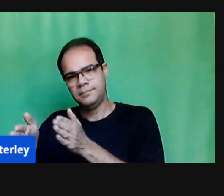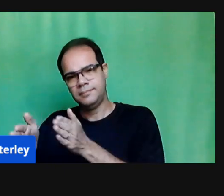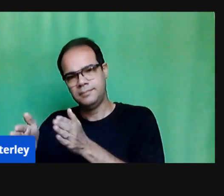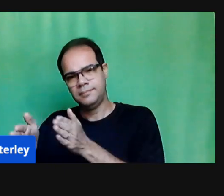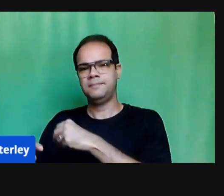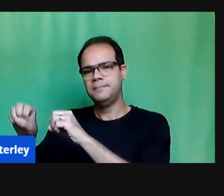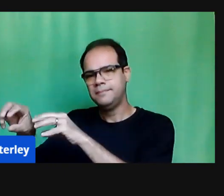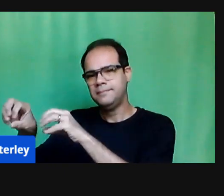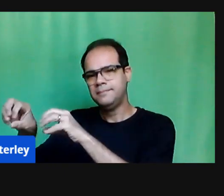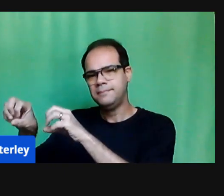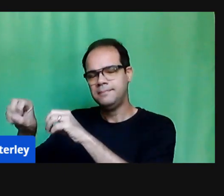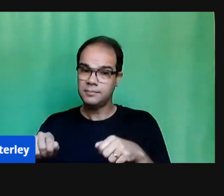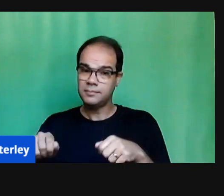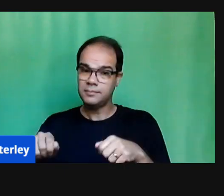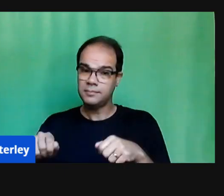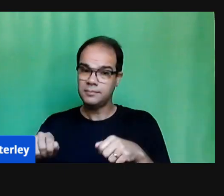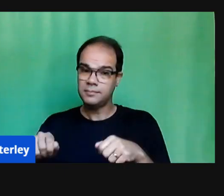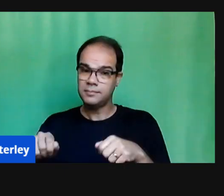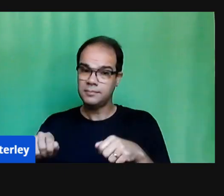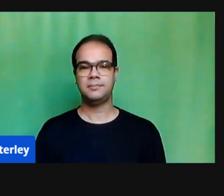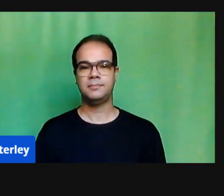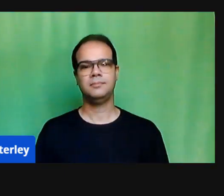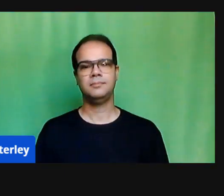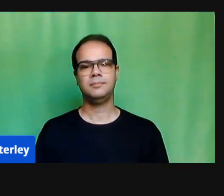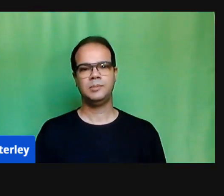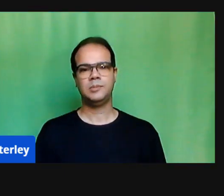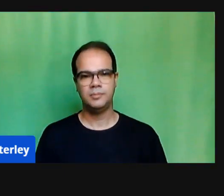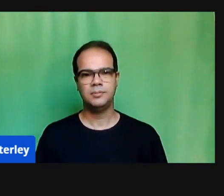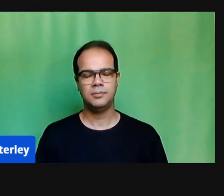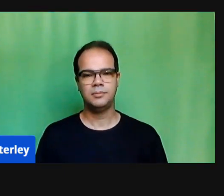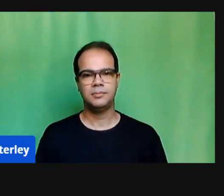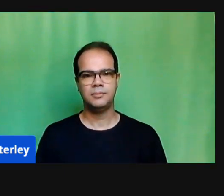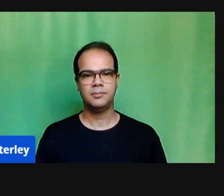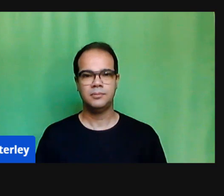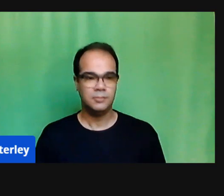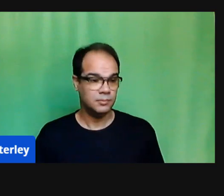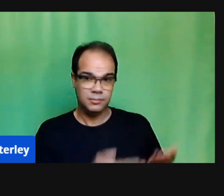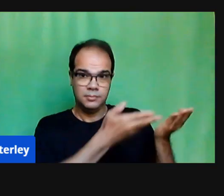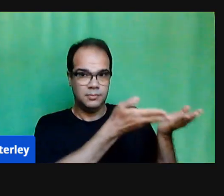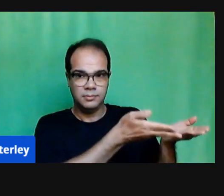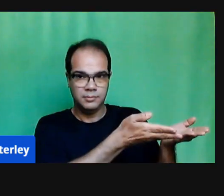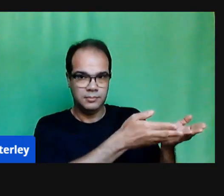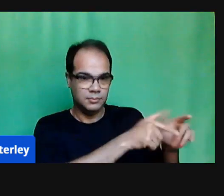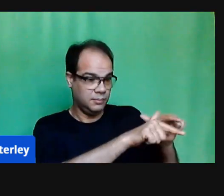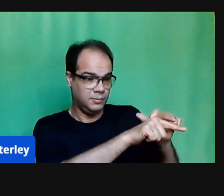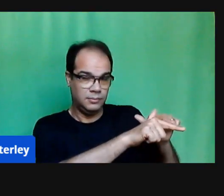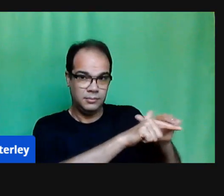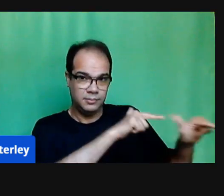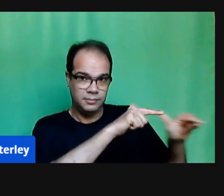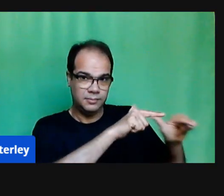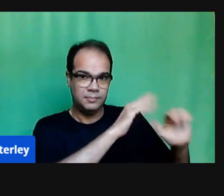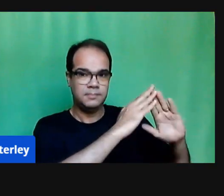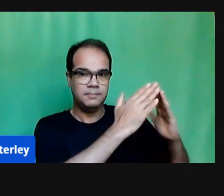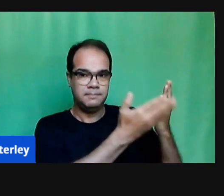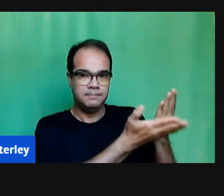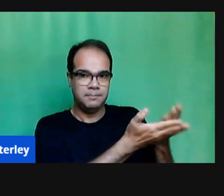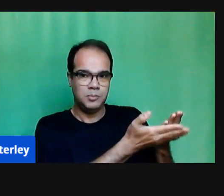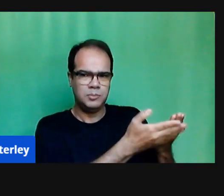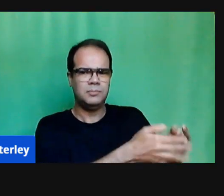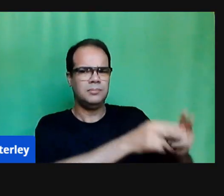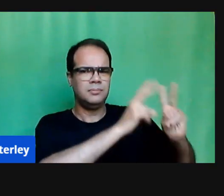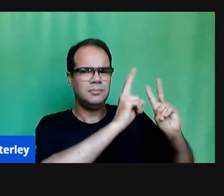nós, na escola, nós trabalhamos muito para estruturar um processo,